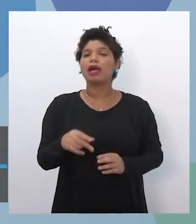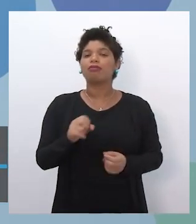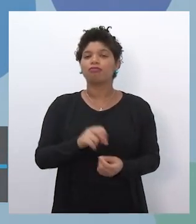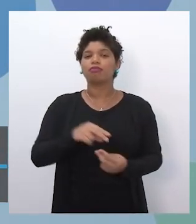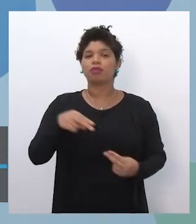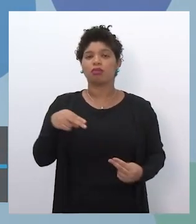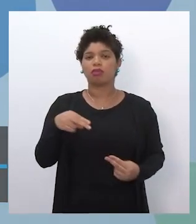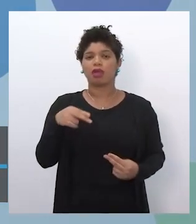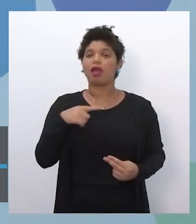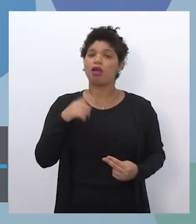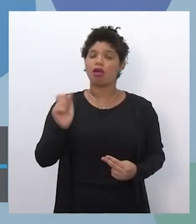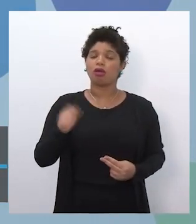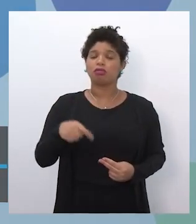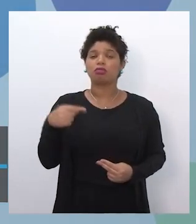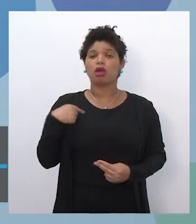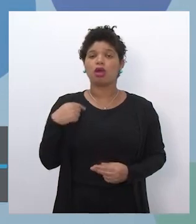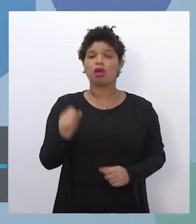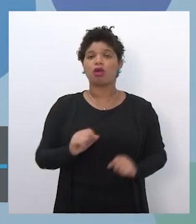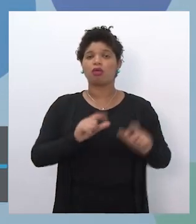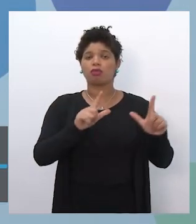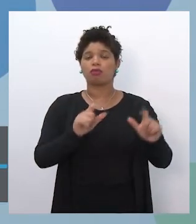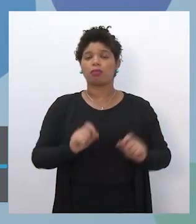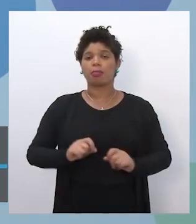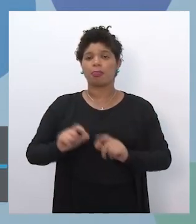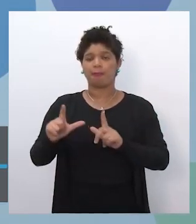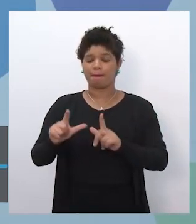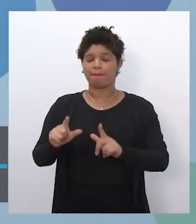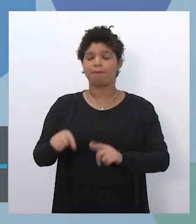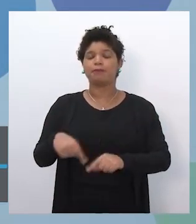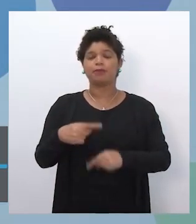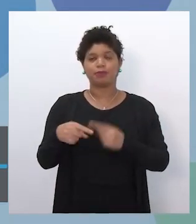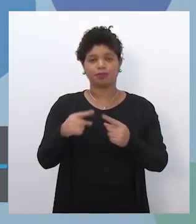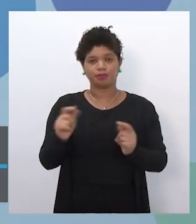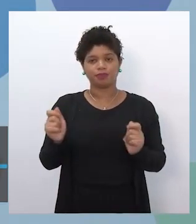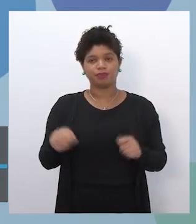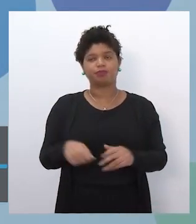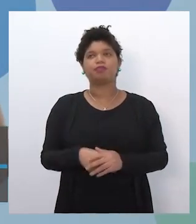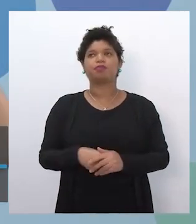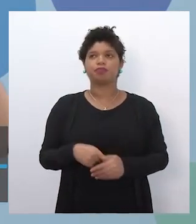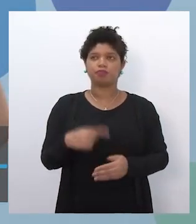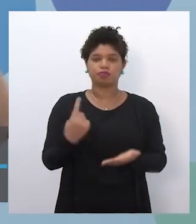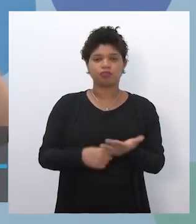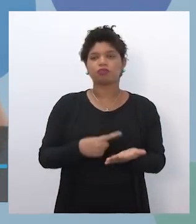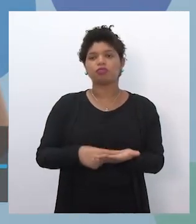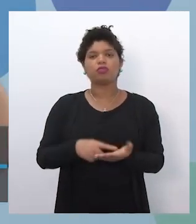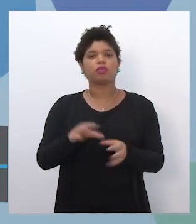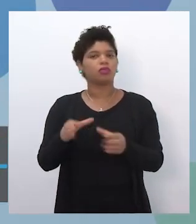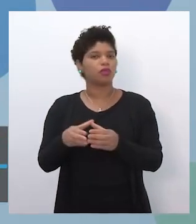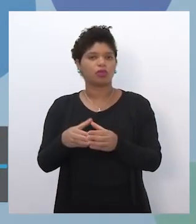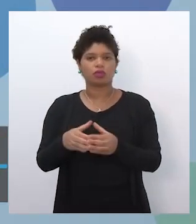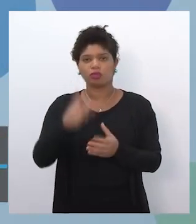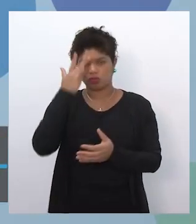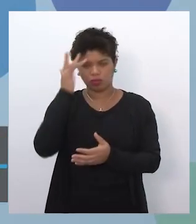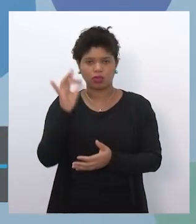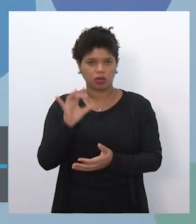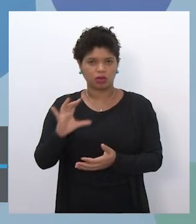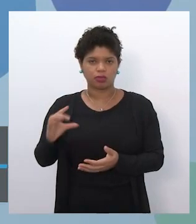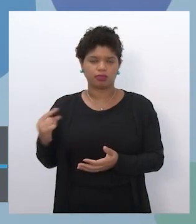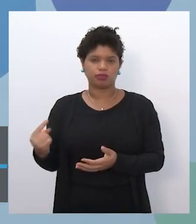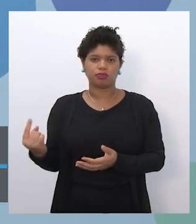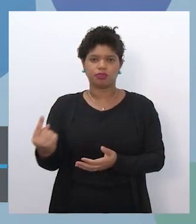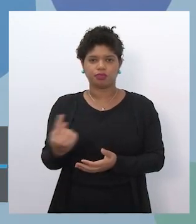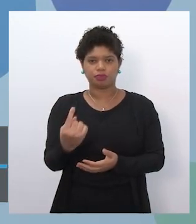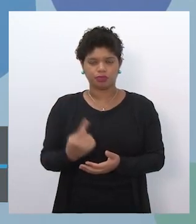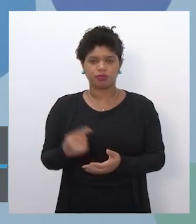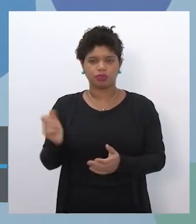dentro do meu aplicativo, que vão aparecer para mim depois que eles estiverem enturmados, que eu vou poder me reunir com o João, com a Carla, com o Lucas, enfim, os meus alunos lá de cada